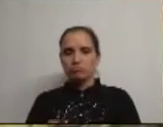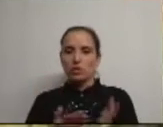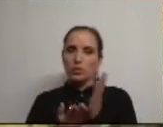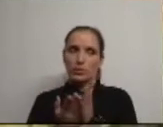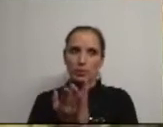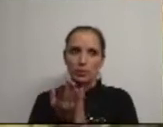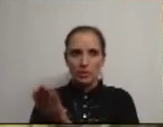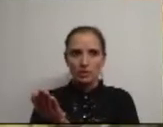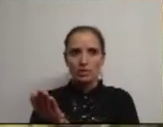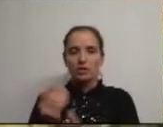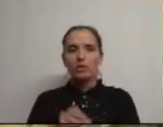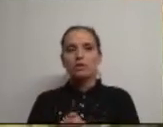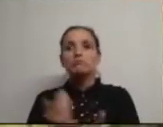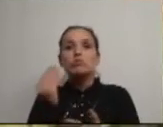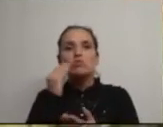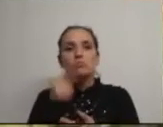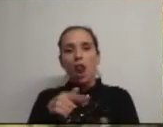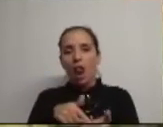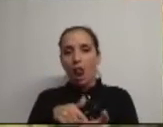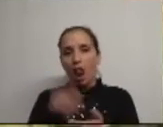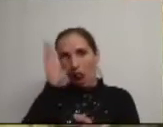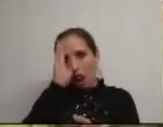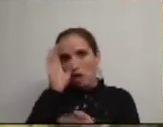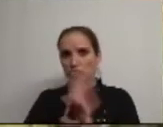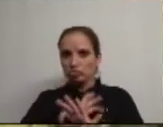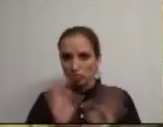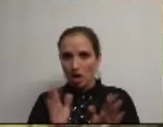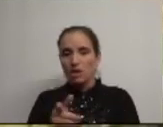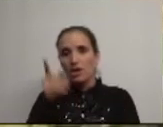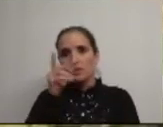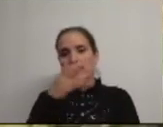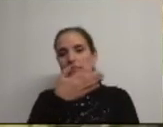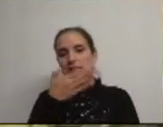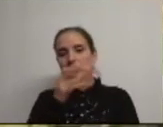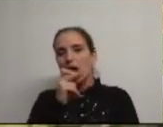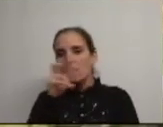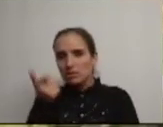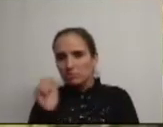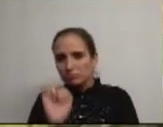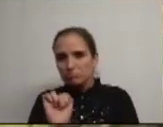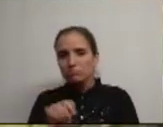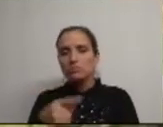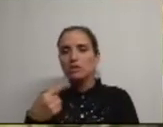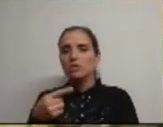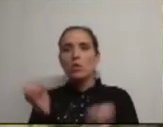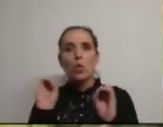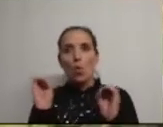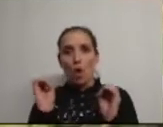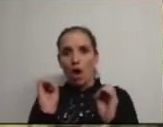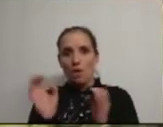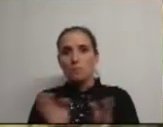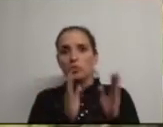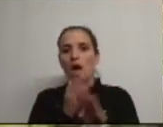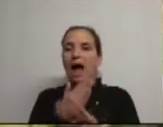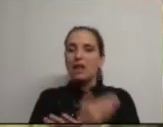continuaríamos, e conforme previsto no artigo 17 também do nosso Regimento, como sabem, não haverá período